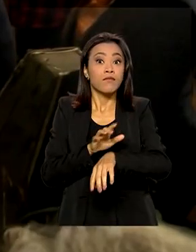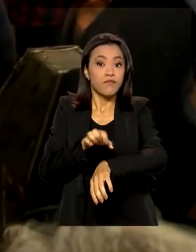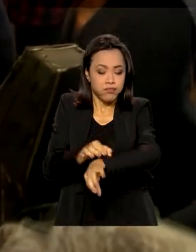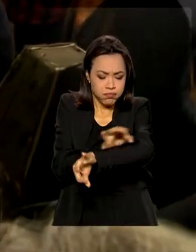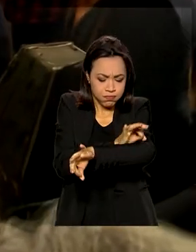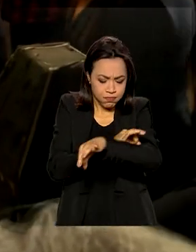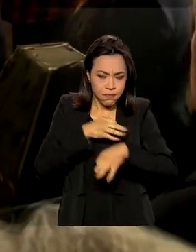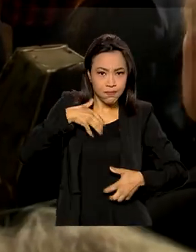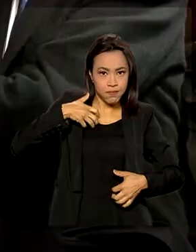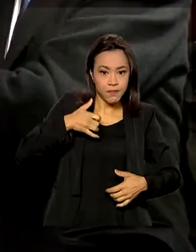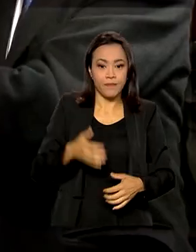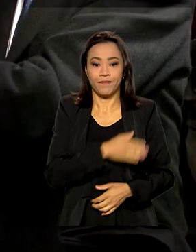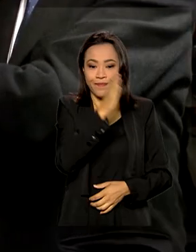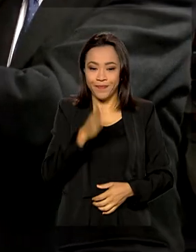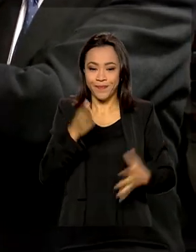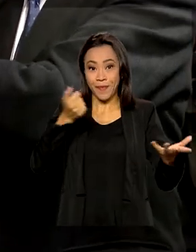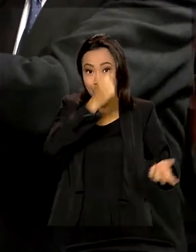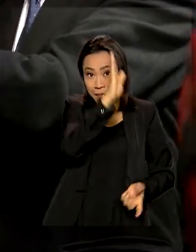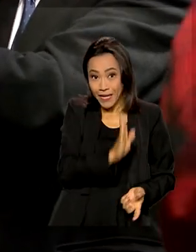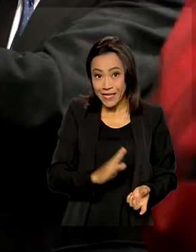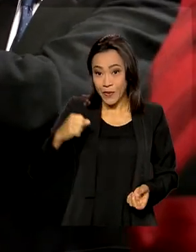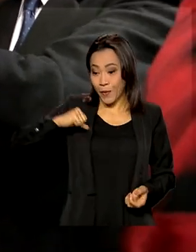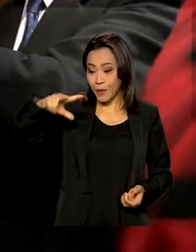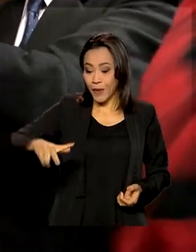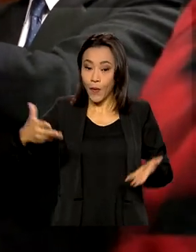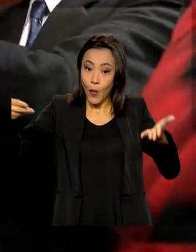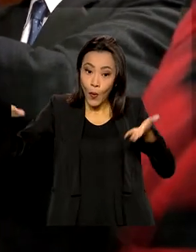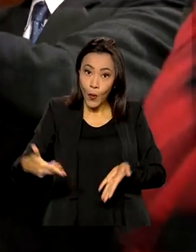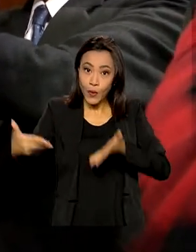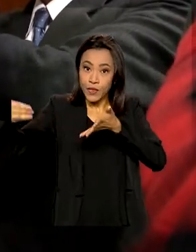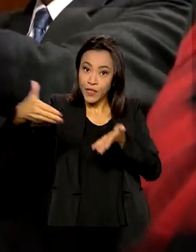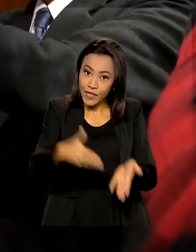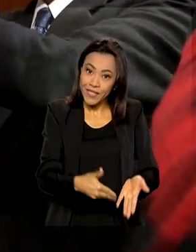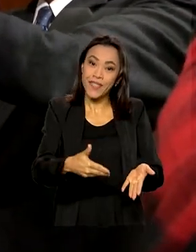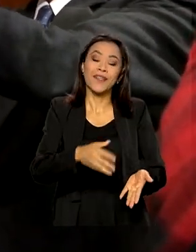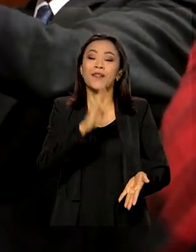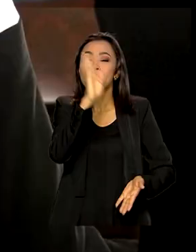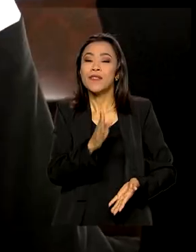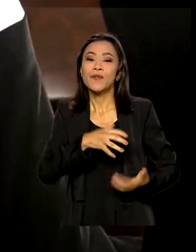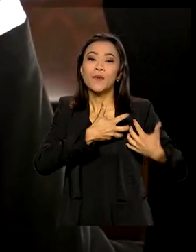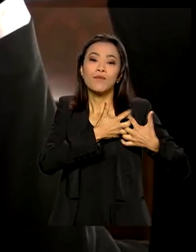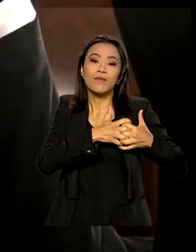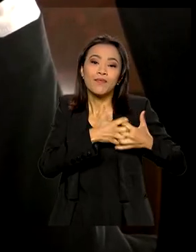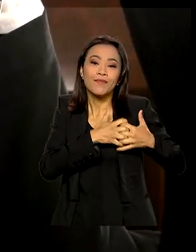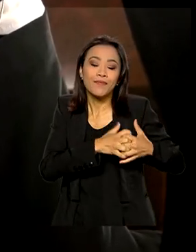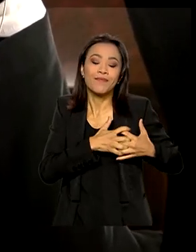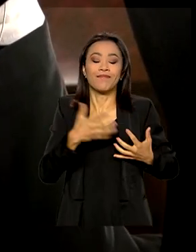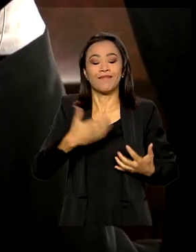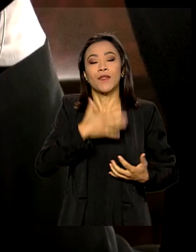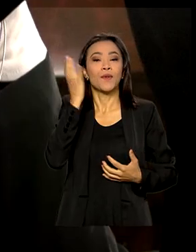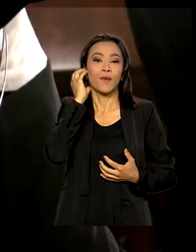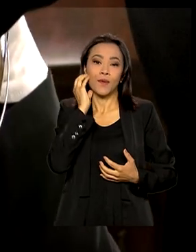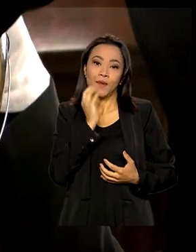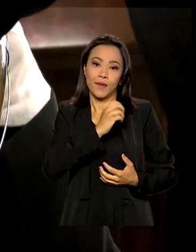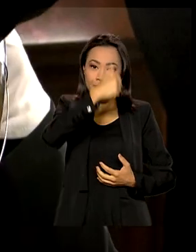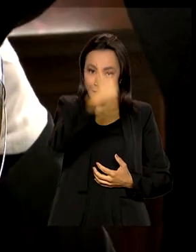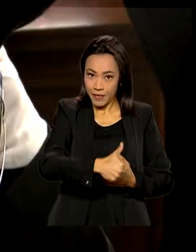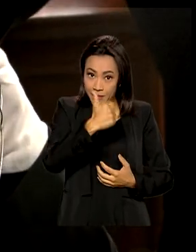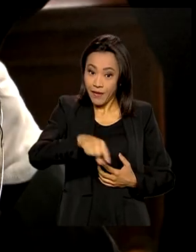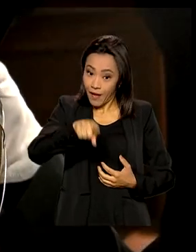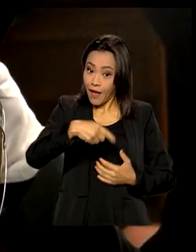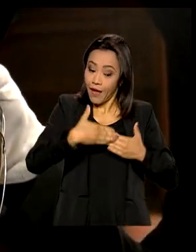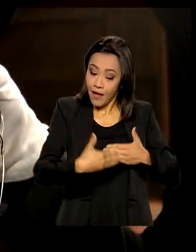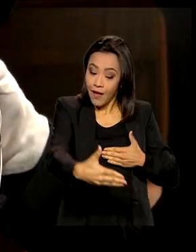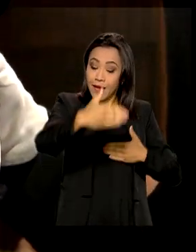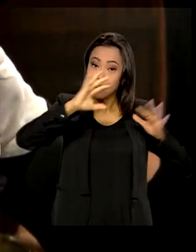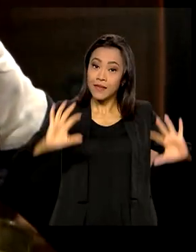Conexão Brasil-Portugal chega hoje ao país o coração de Dom Pedro I. Relíquia é parte das celebrações